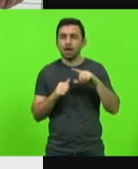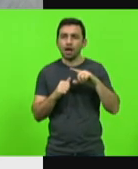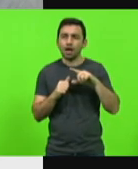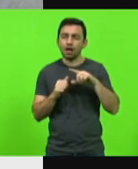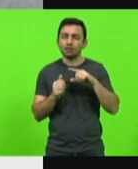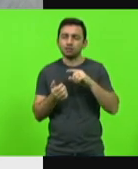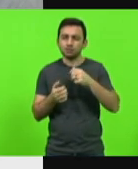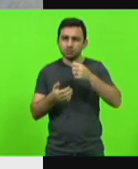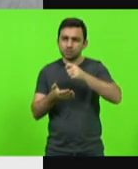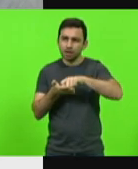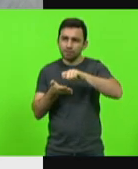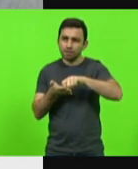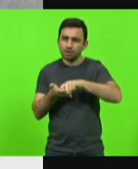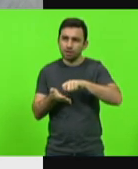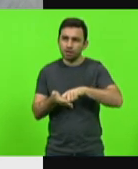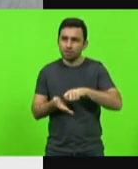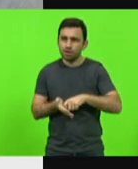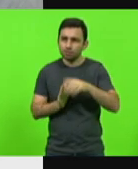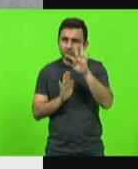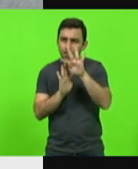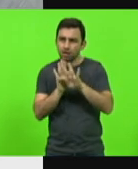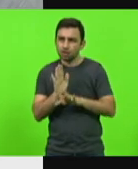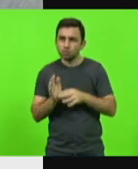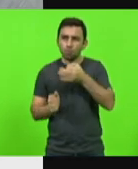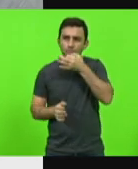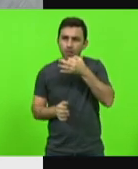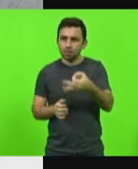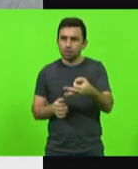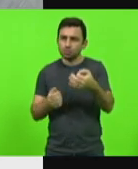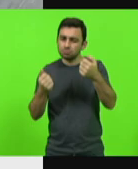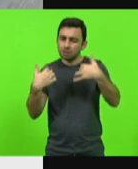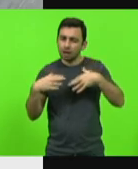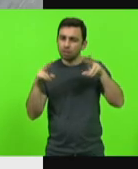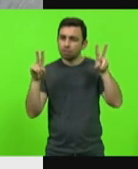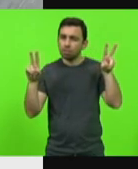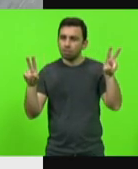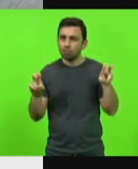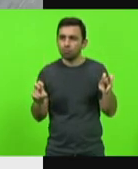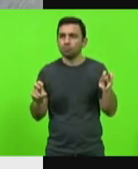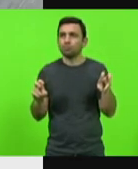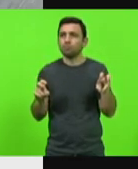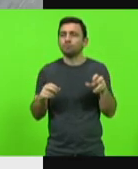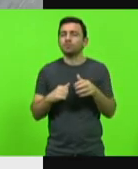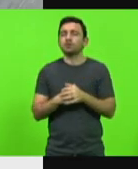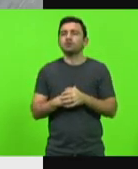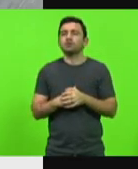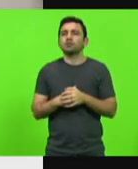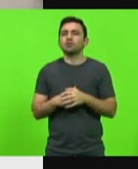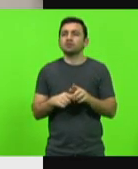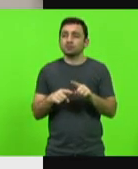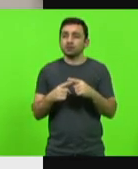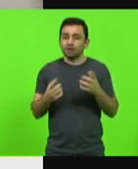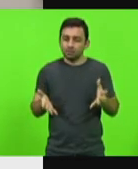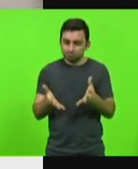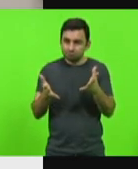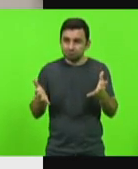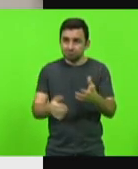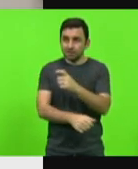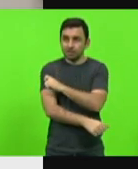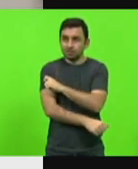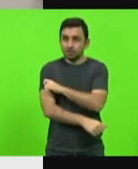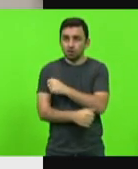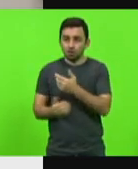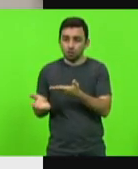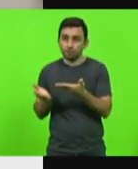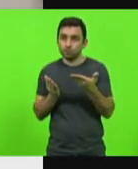uma ação prática na escola relacionada à temática. Para motivar os estudantes, ela convidou o diretor do